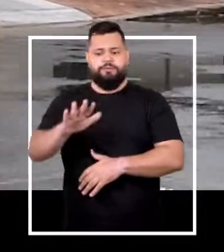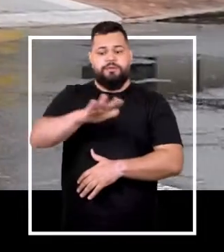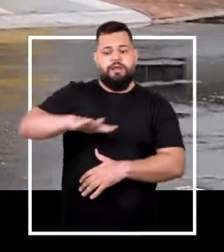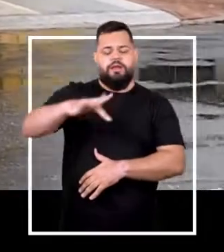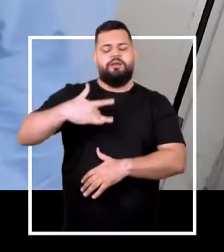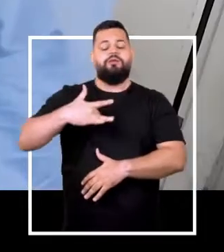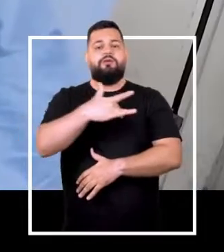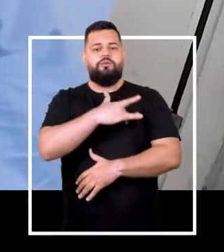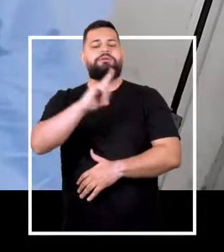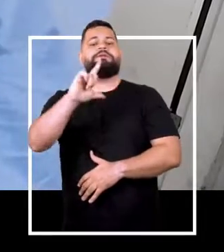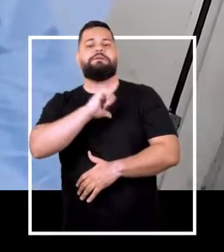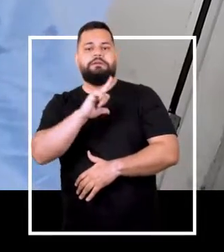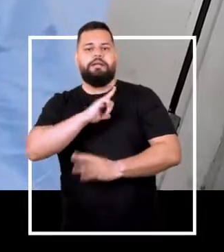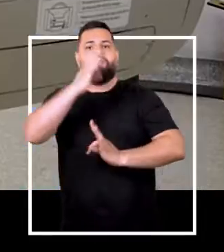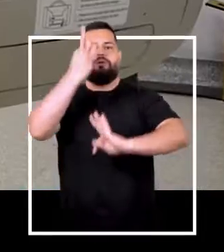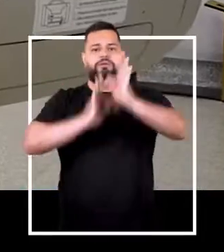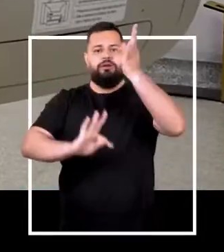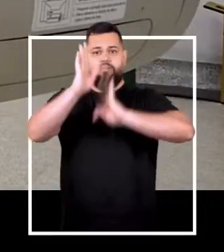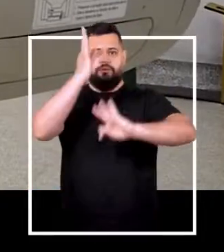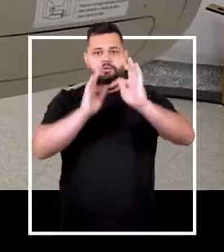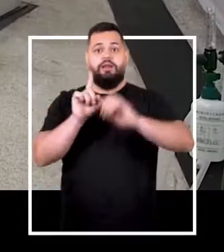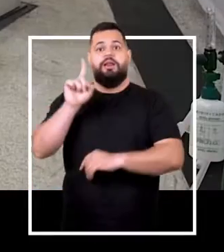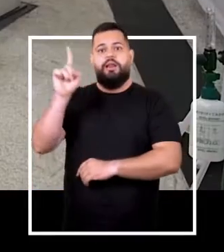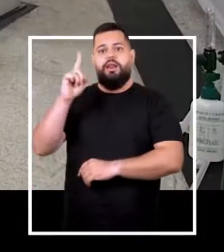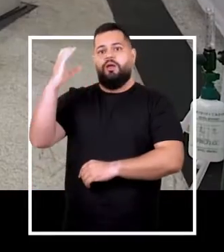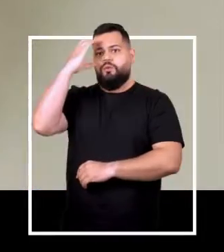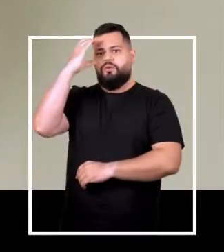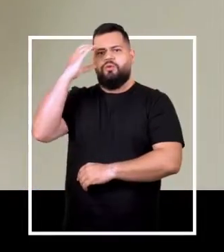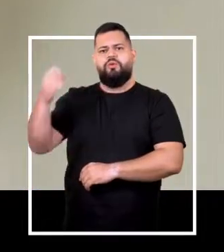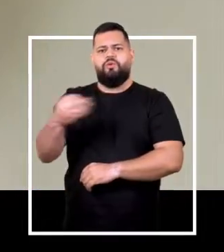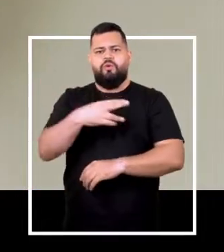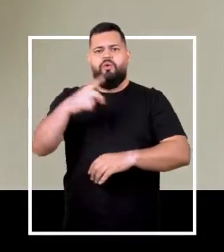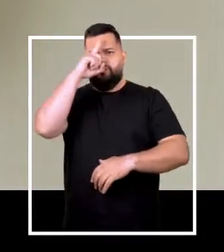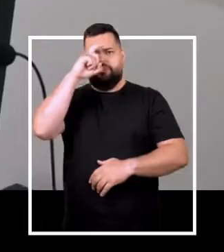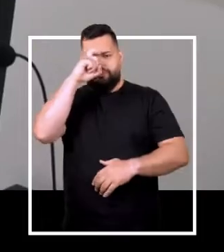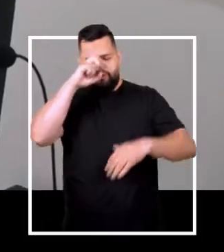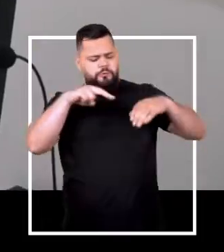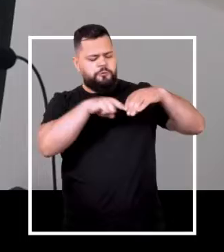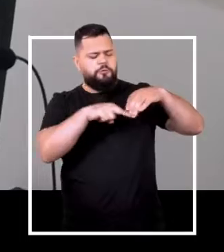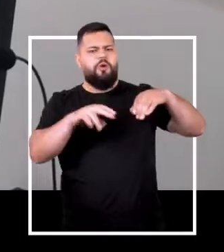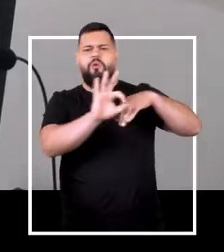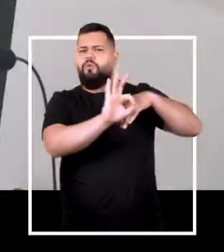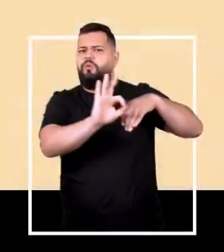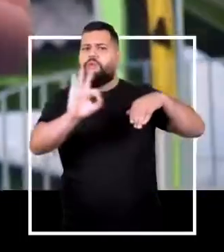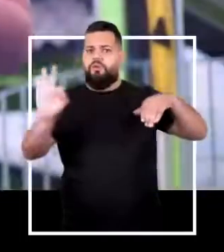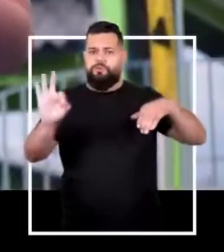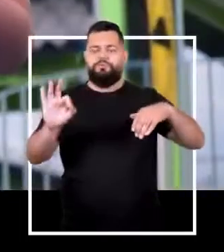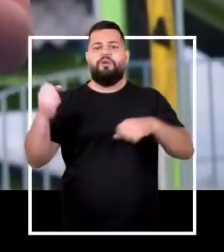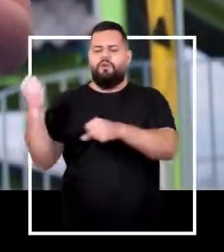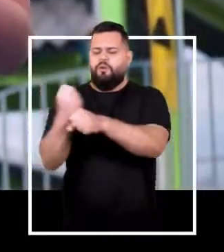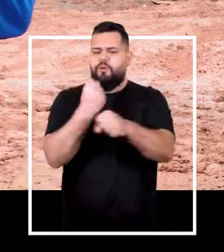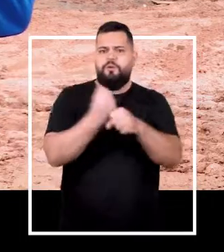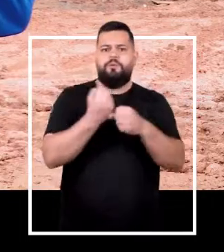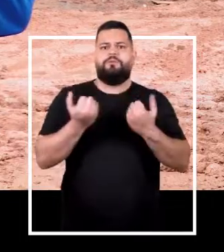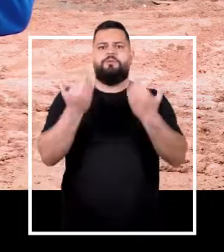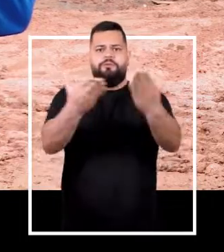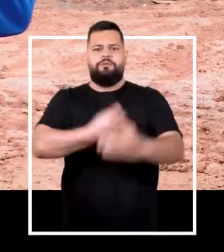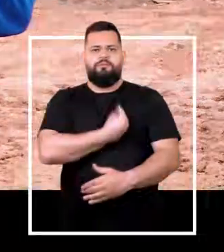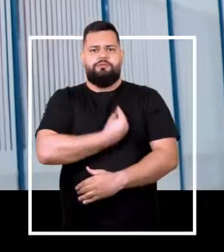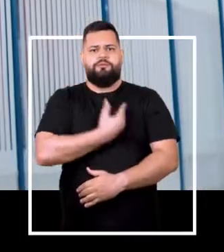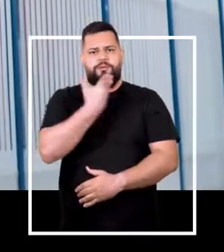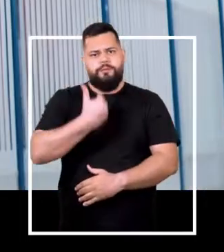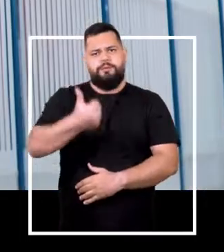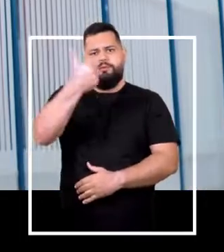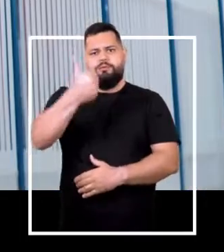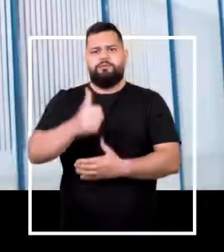na saúde, o novo hospital do Juruá recebeu um moderno tomógrafo que já está funcionando. Obras para melhorar a